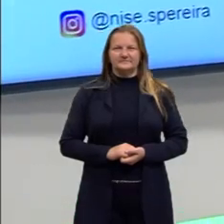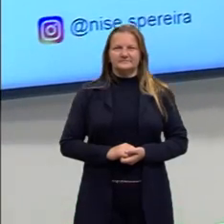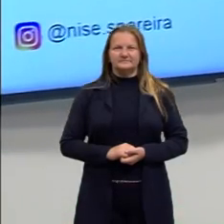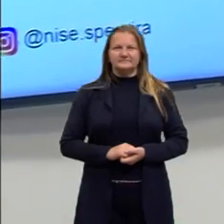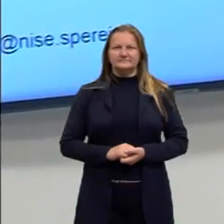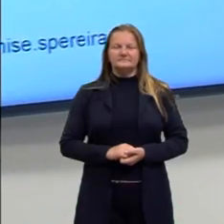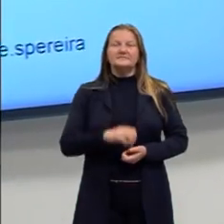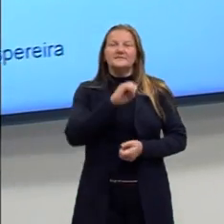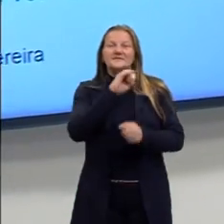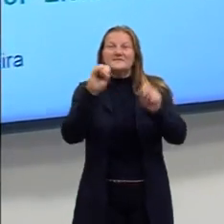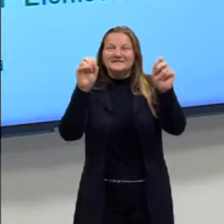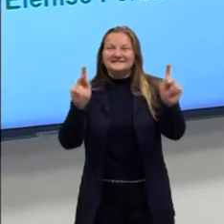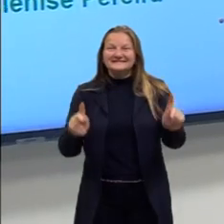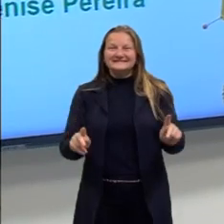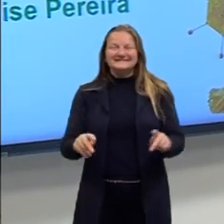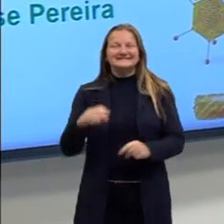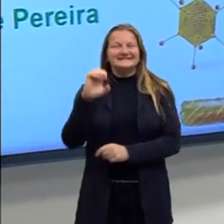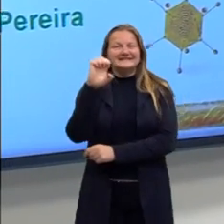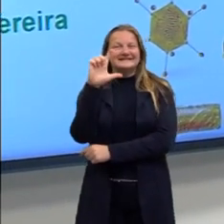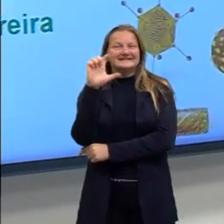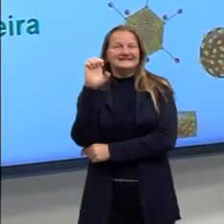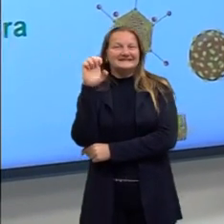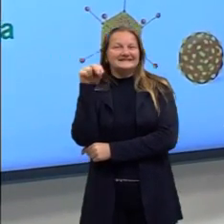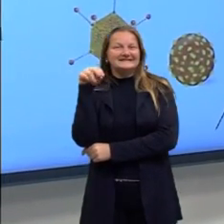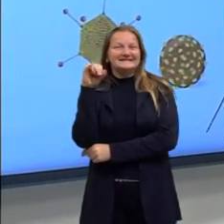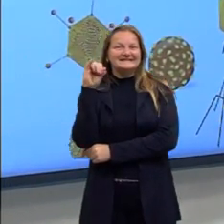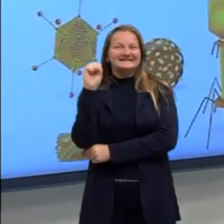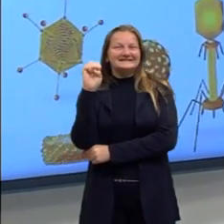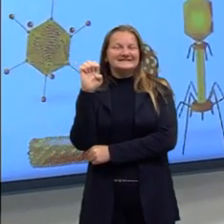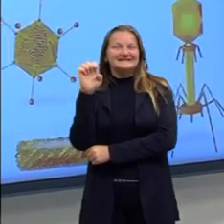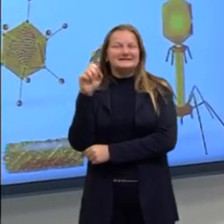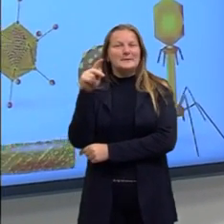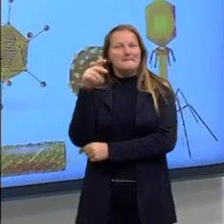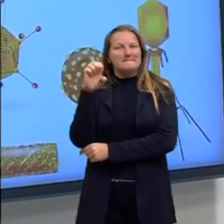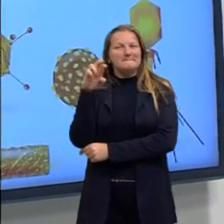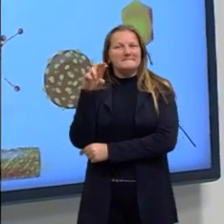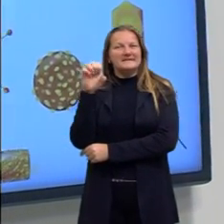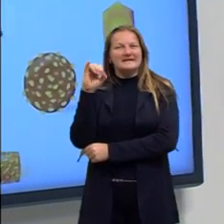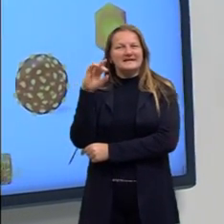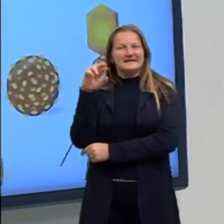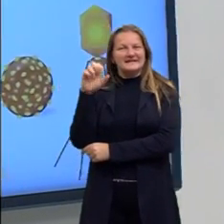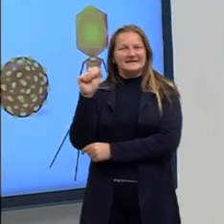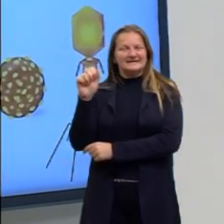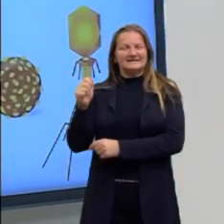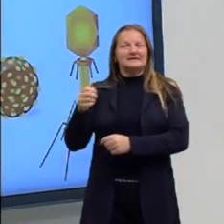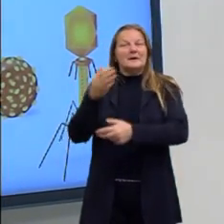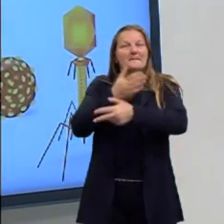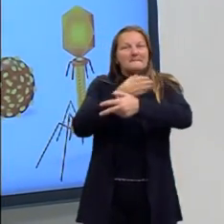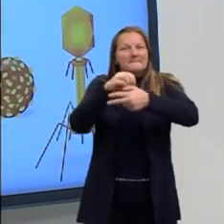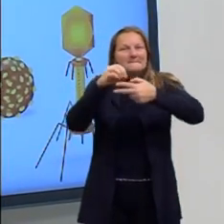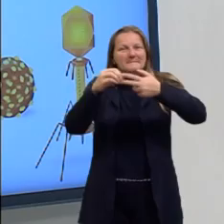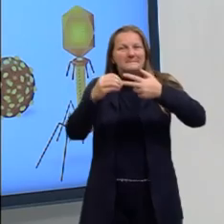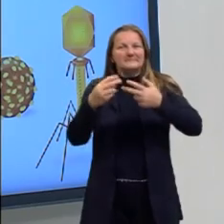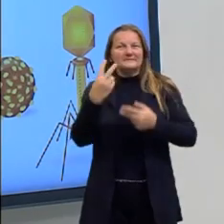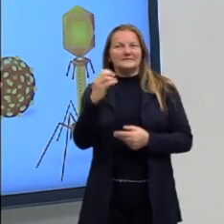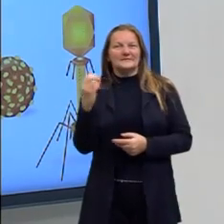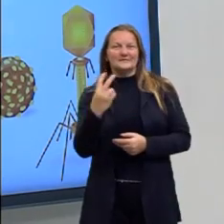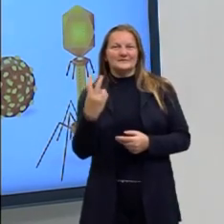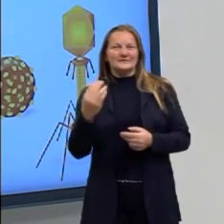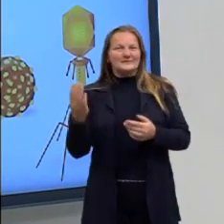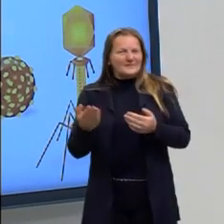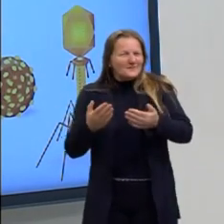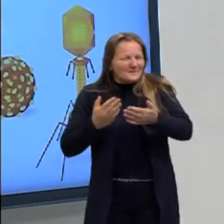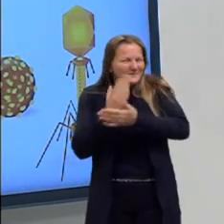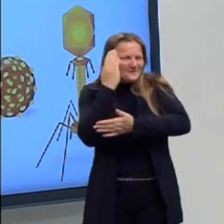Olá pessoal, me chamo Elenise Pereira e você está assistindo o programa Pré-ENEM 2022. Partiu passar?